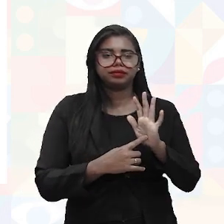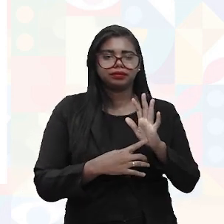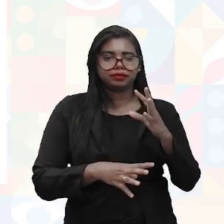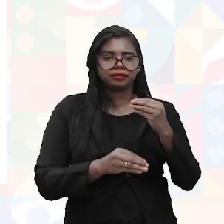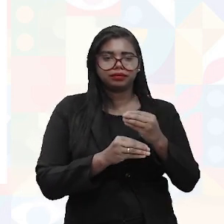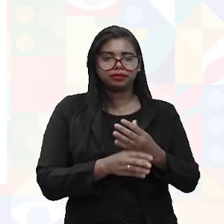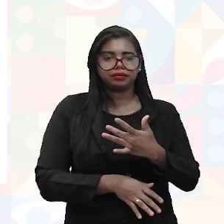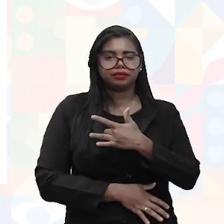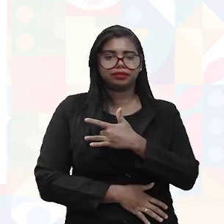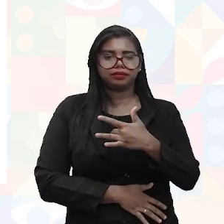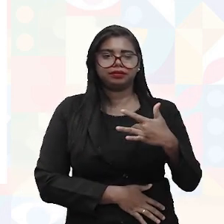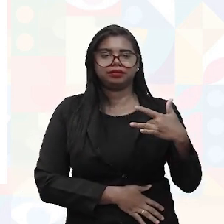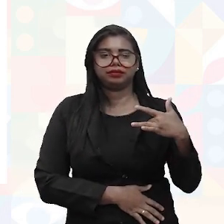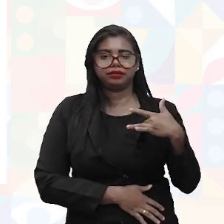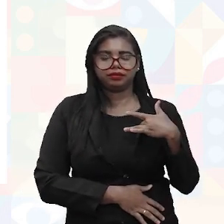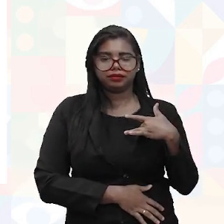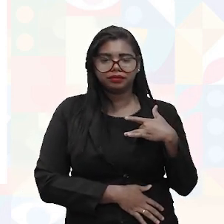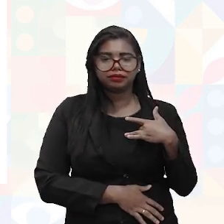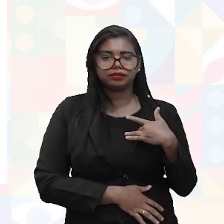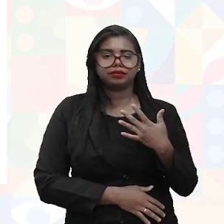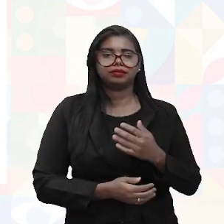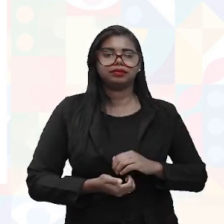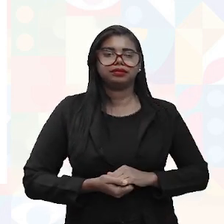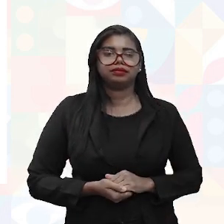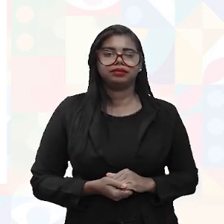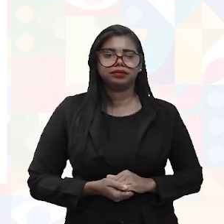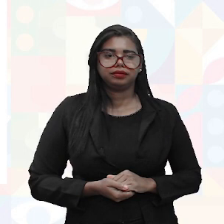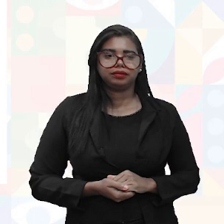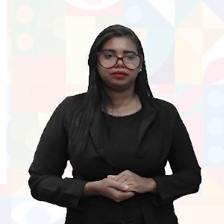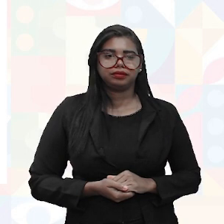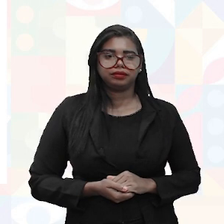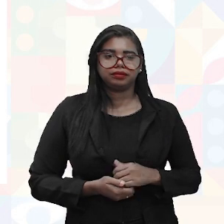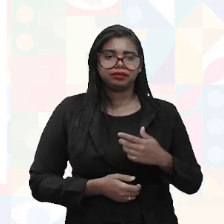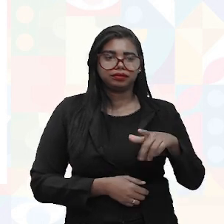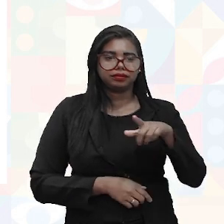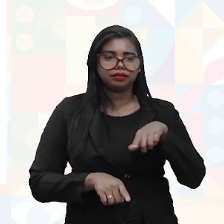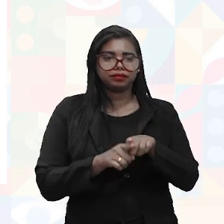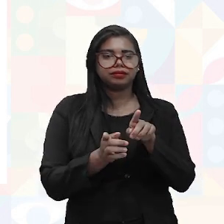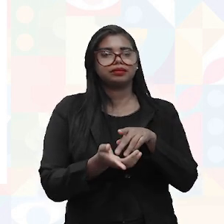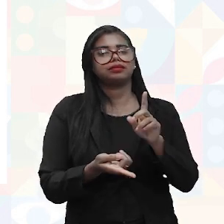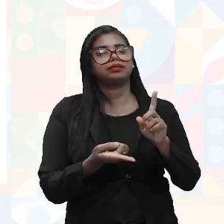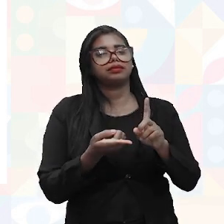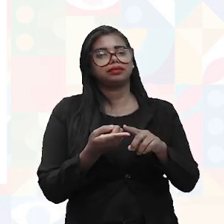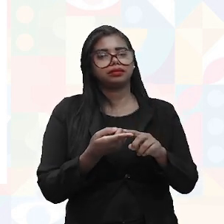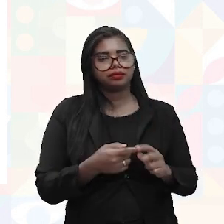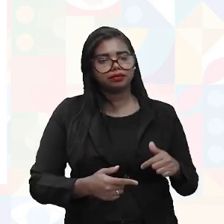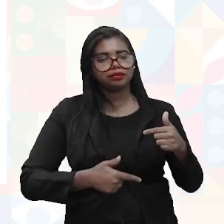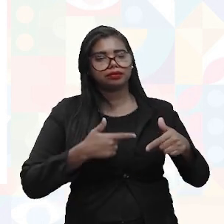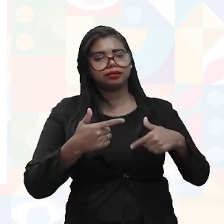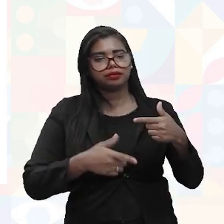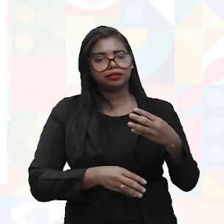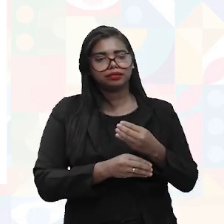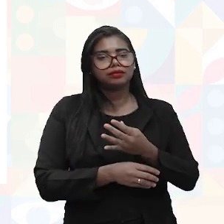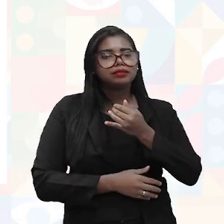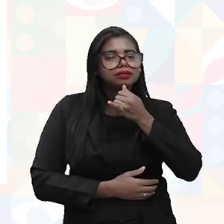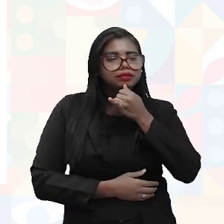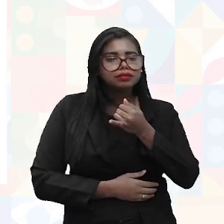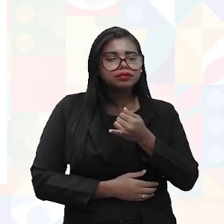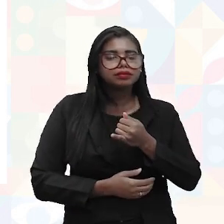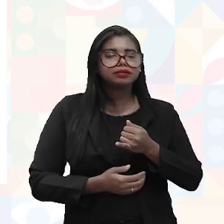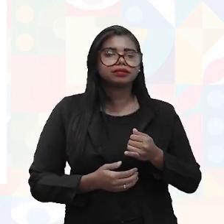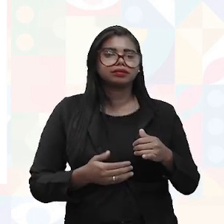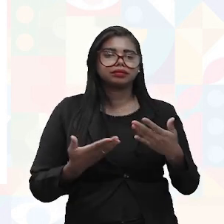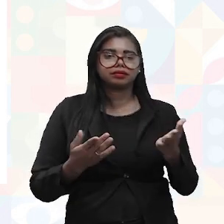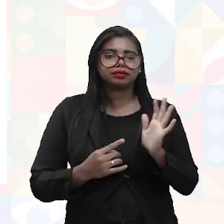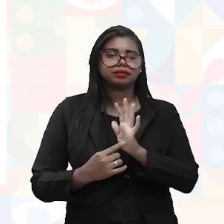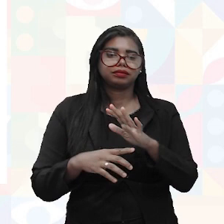a saúde e não ocasionar amplitudes articulares, para que não venha a ter posturas nocivas de trabalho. Então, isso aí engloba qualquer